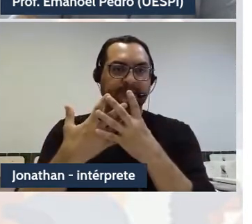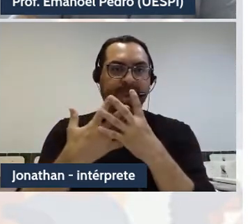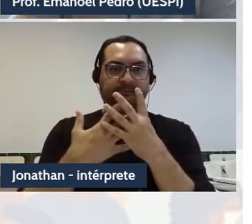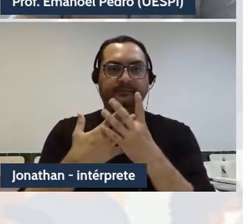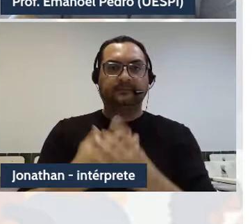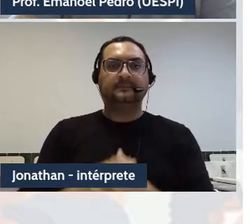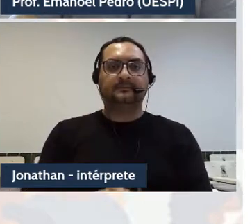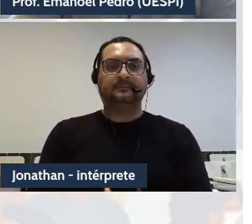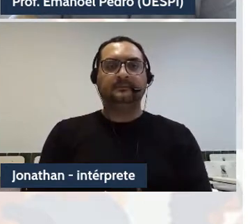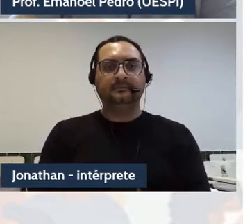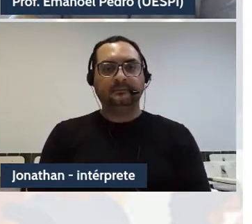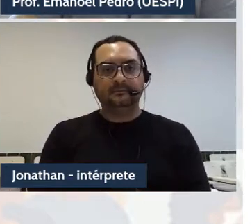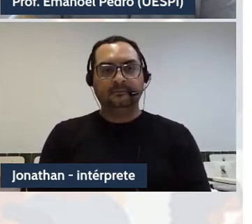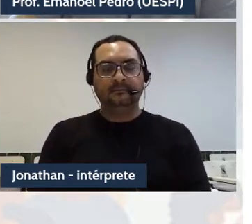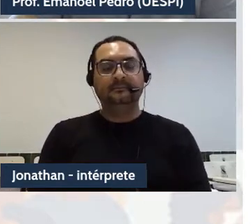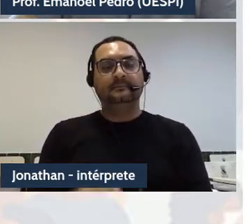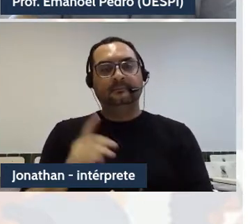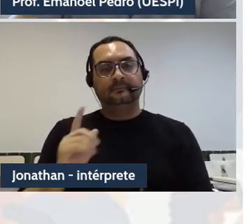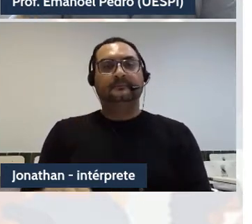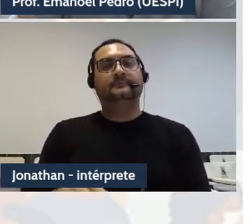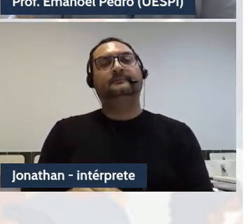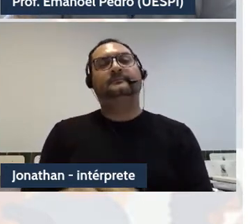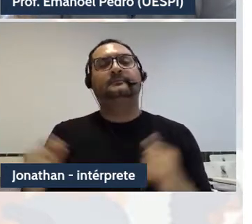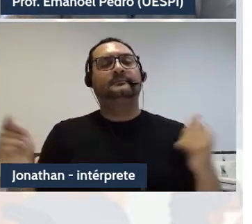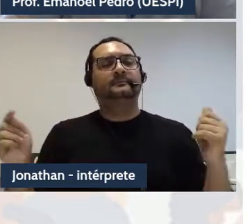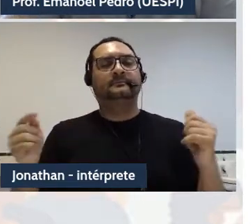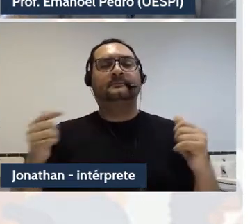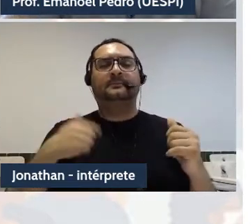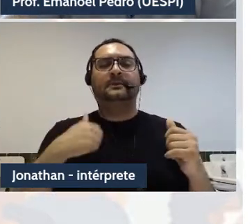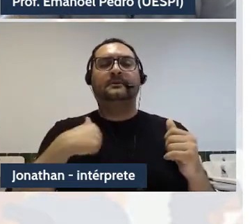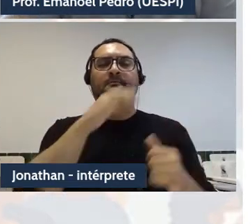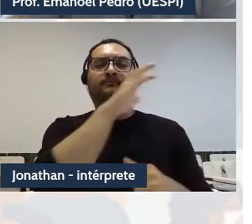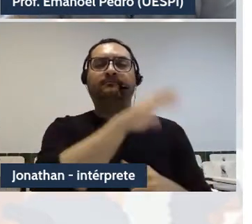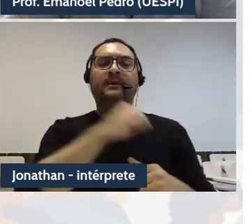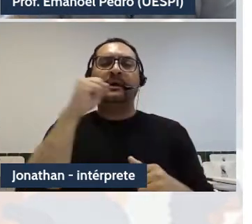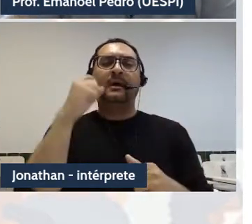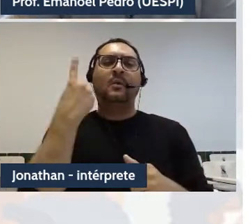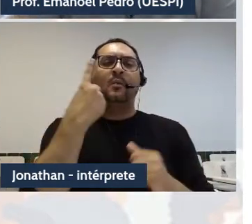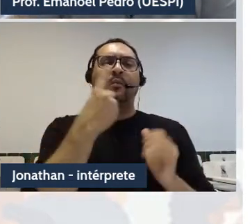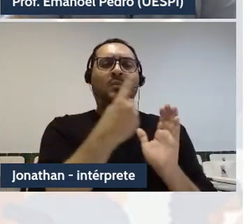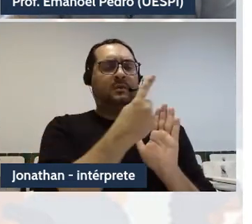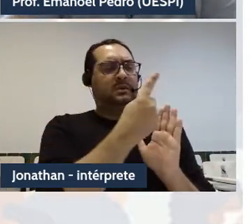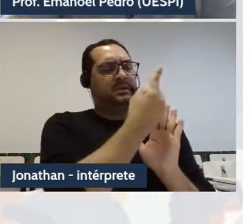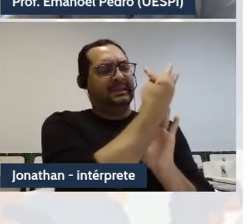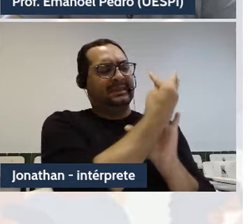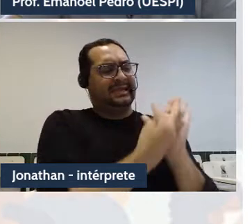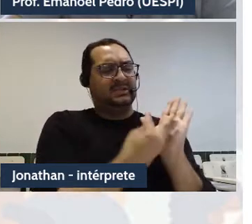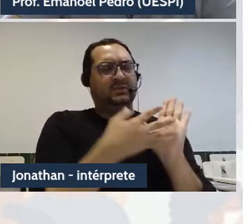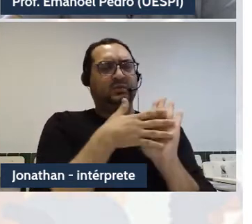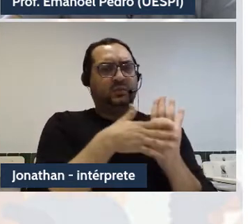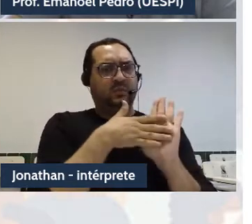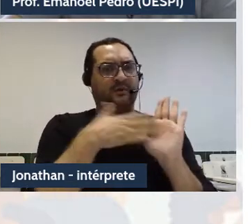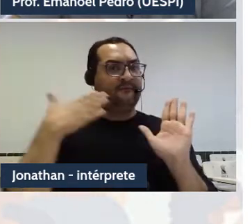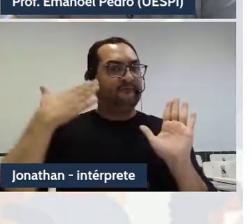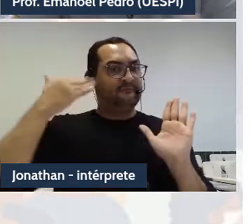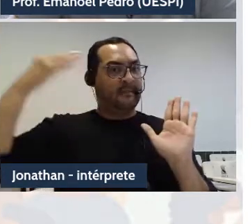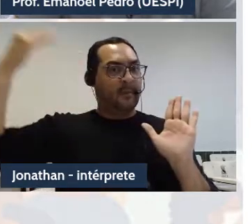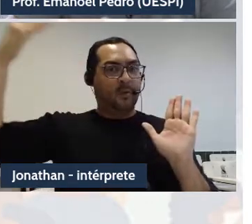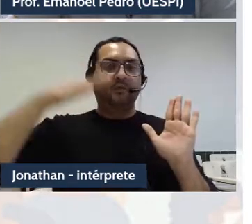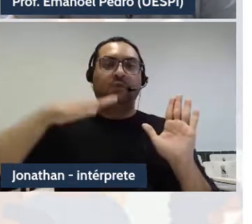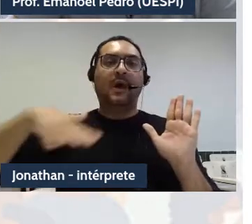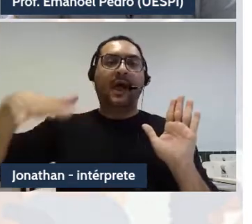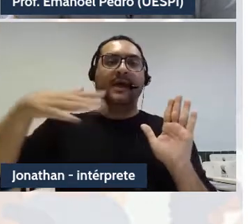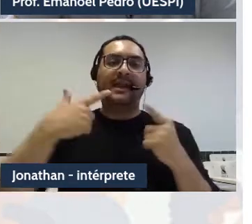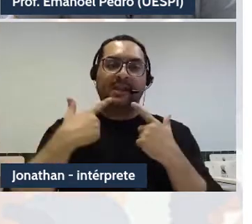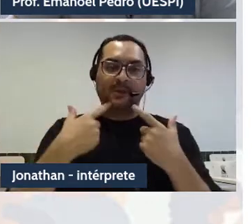Bem, de início eu vou fazer um resgate de um texto famoso da área de linguística e também